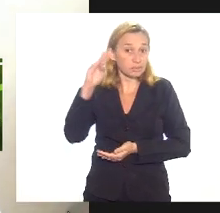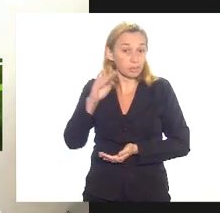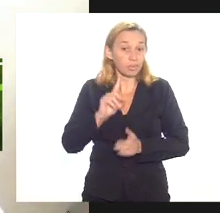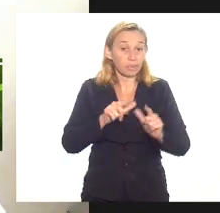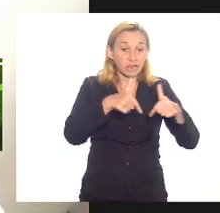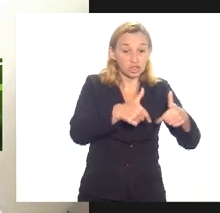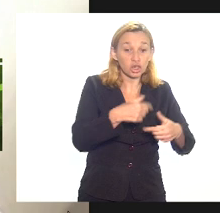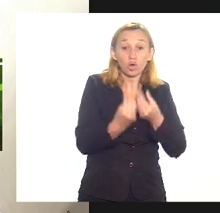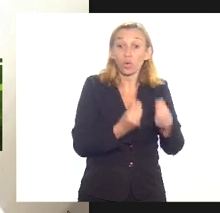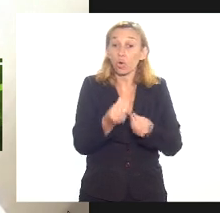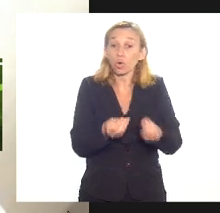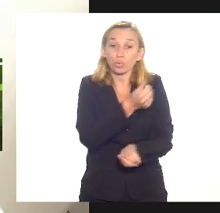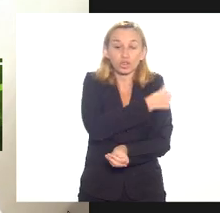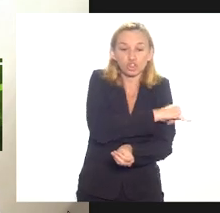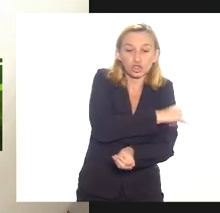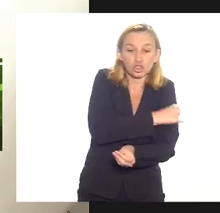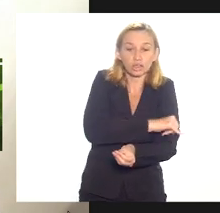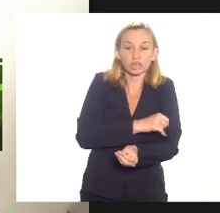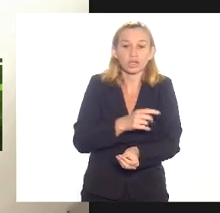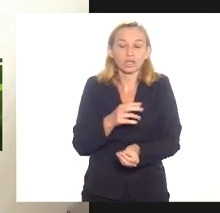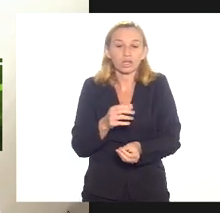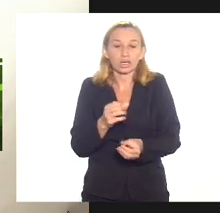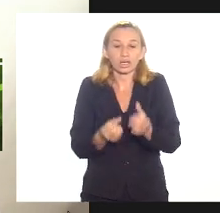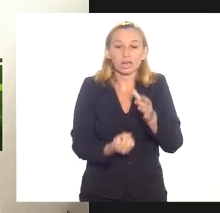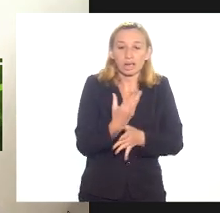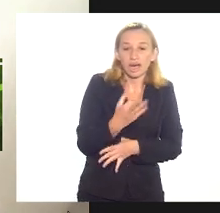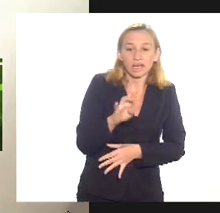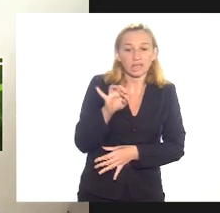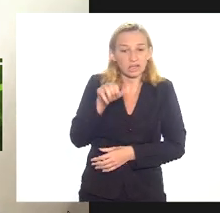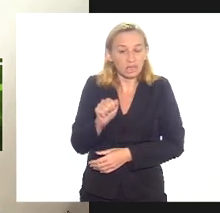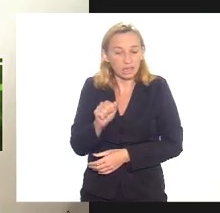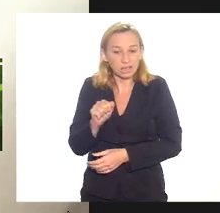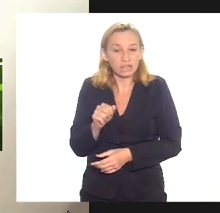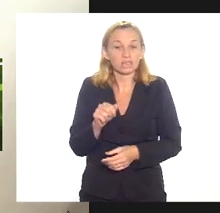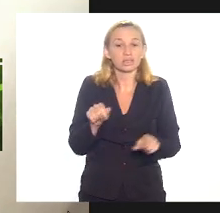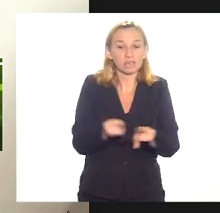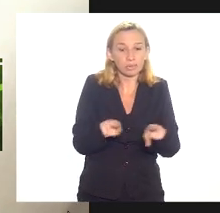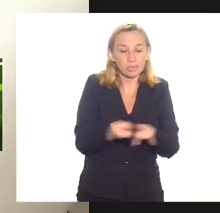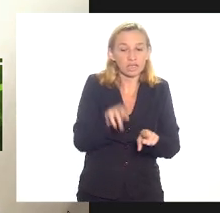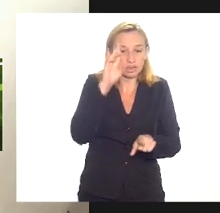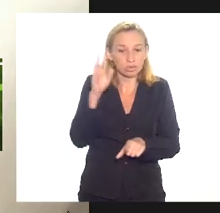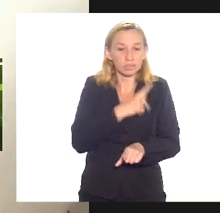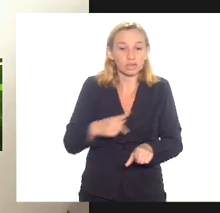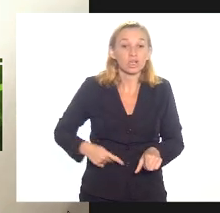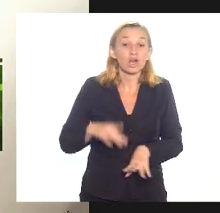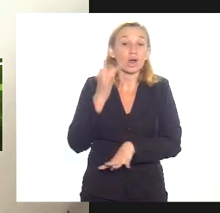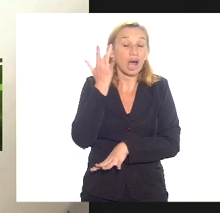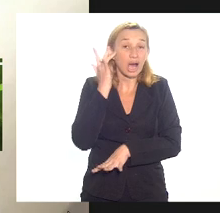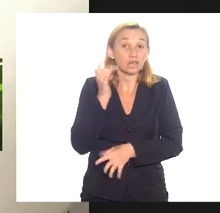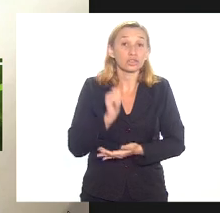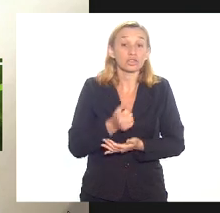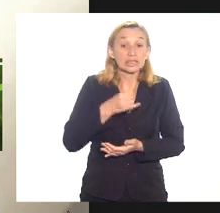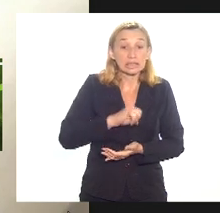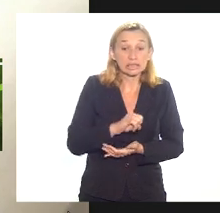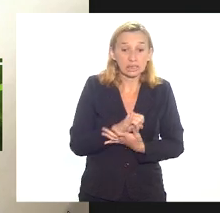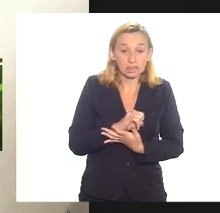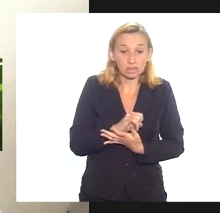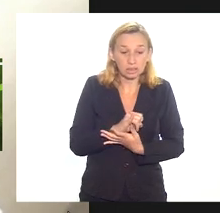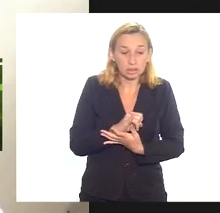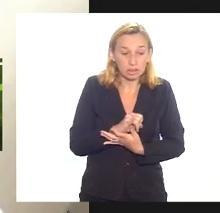como o Rio de Janeiro gera receita e para além disso tudo senhor presidente acho que se a gente